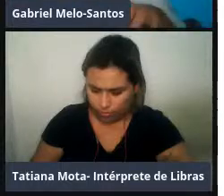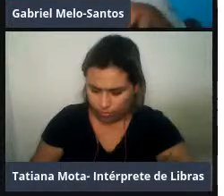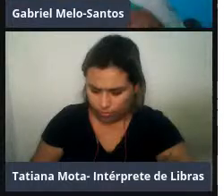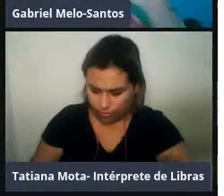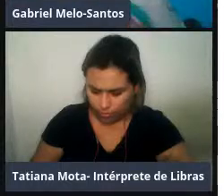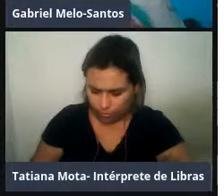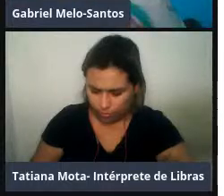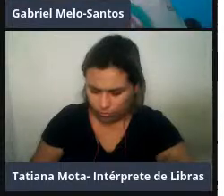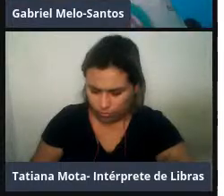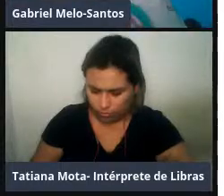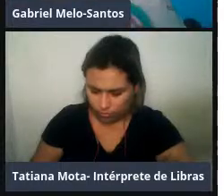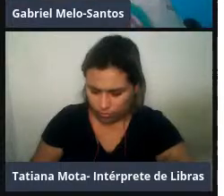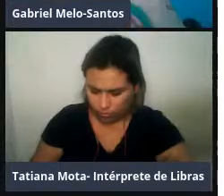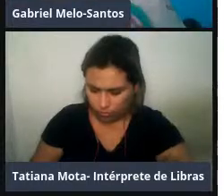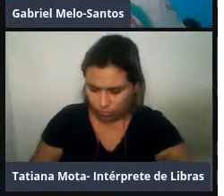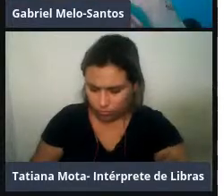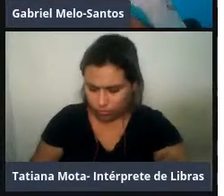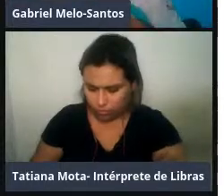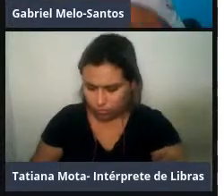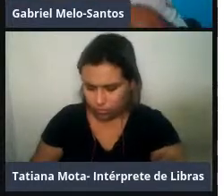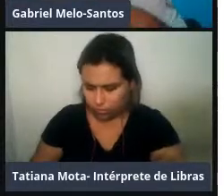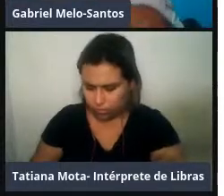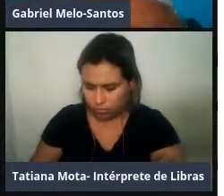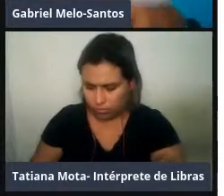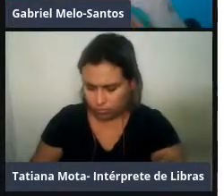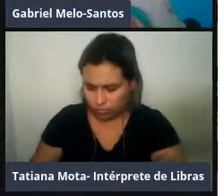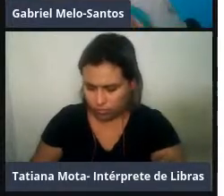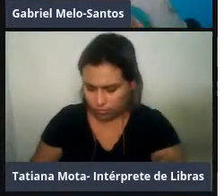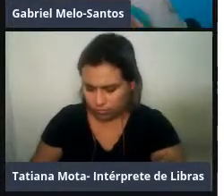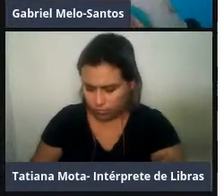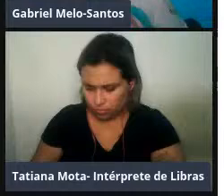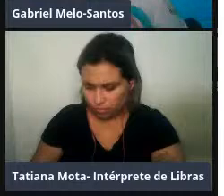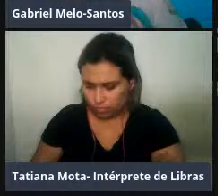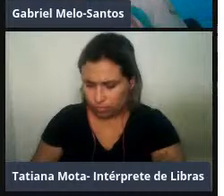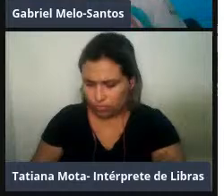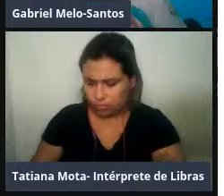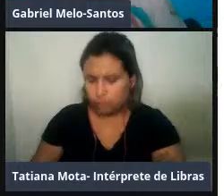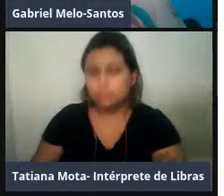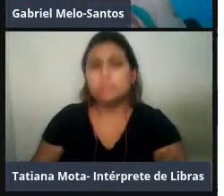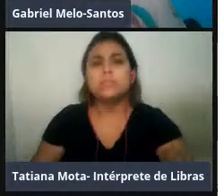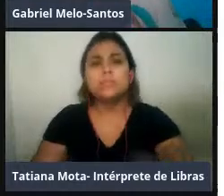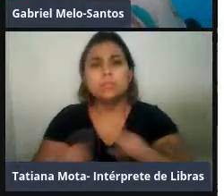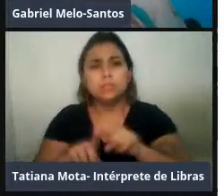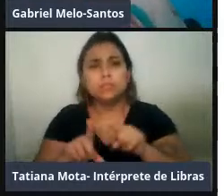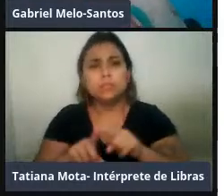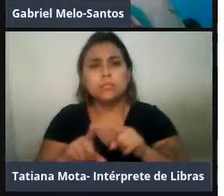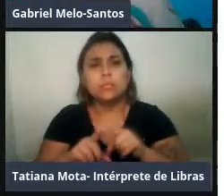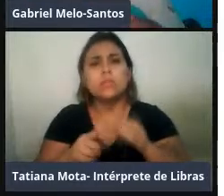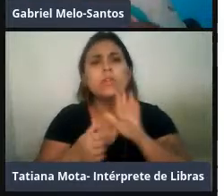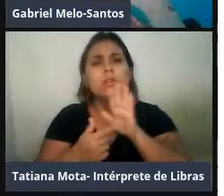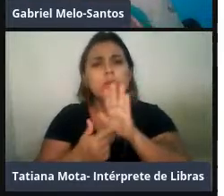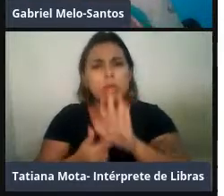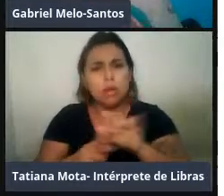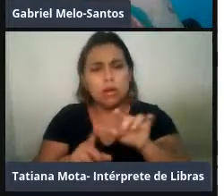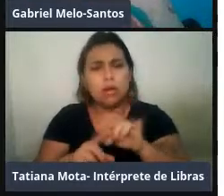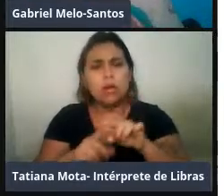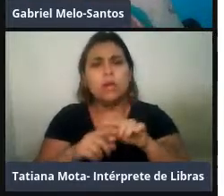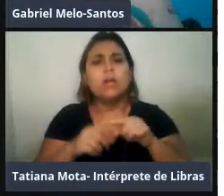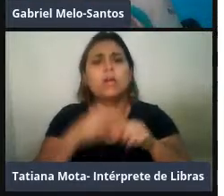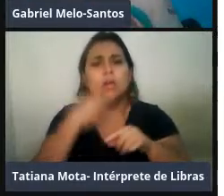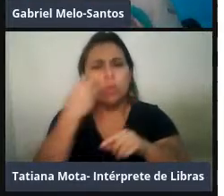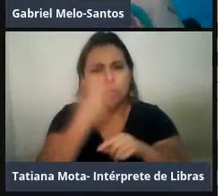relacionar melhor essa questão do comportamento físico com o comportamento acústico, só que fazer gravações